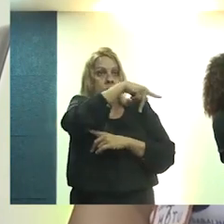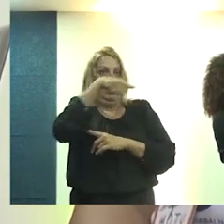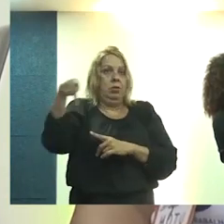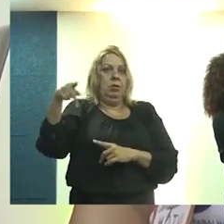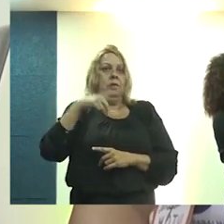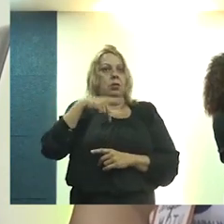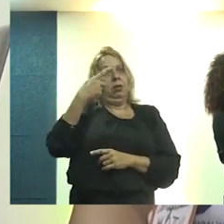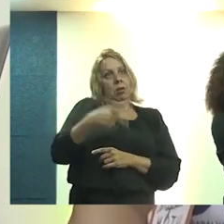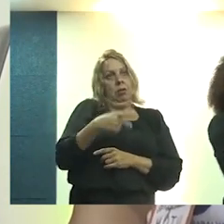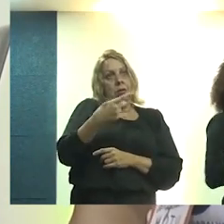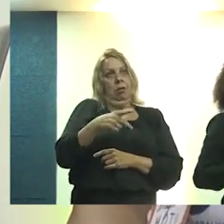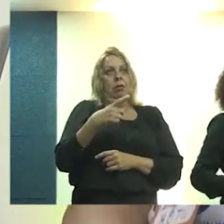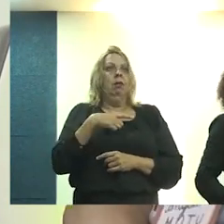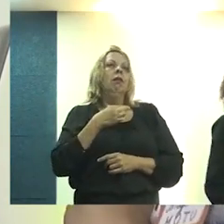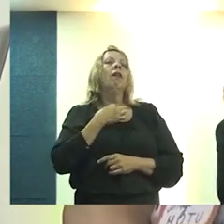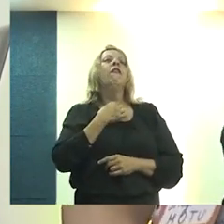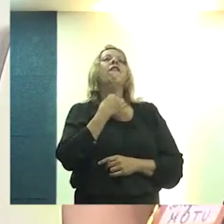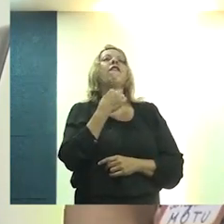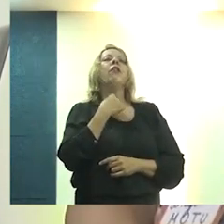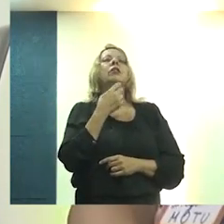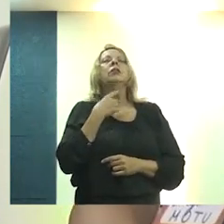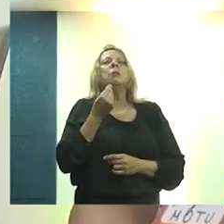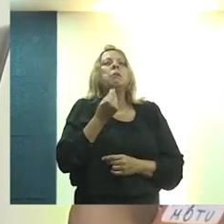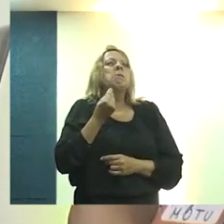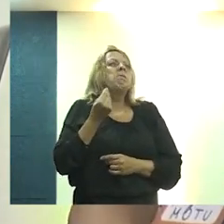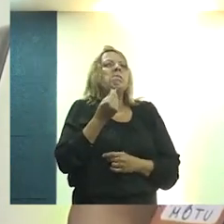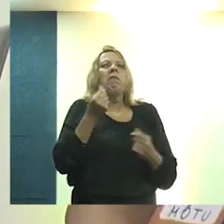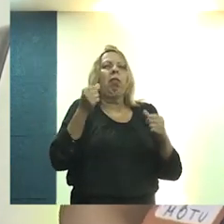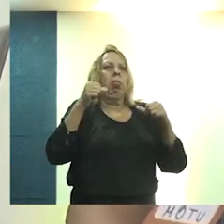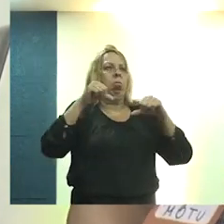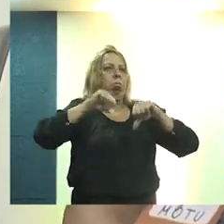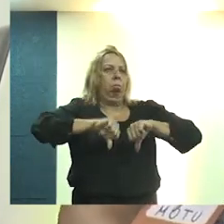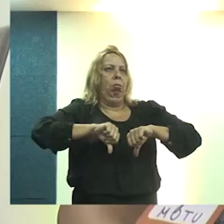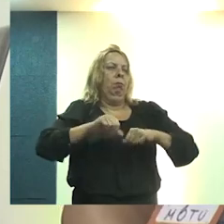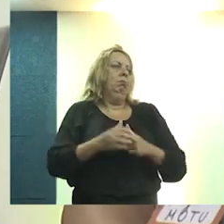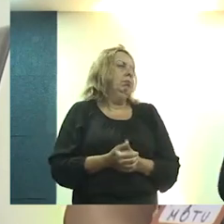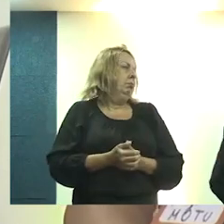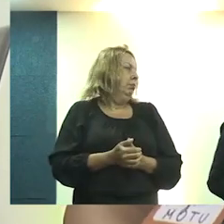Fórum aqui, então a minha voz está já pifando um pouco.